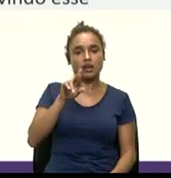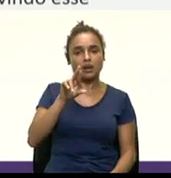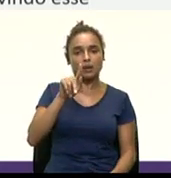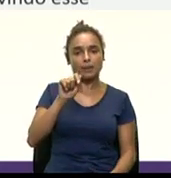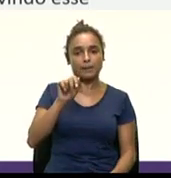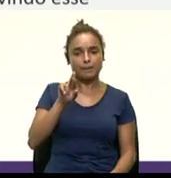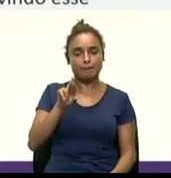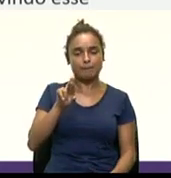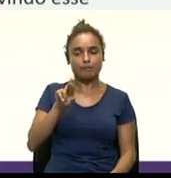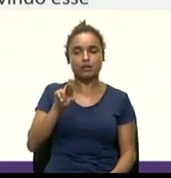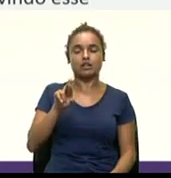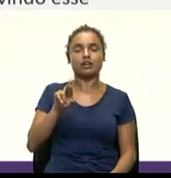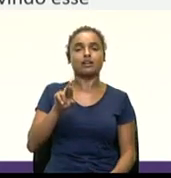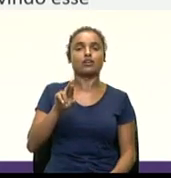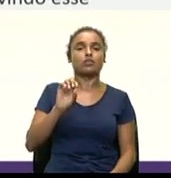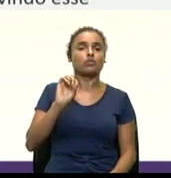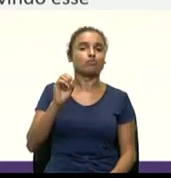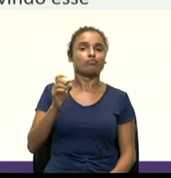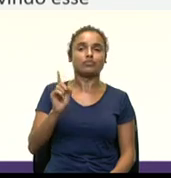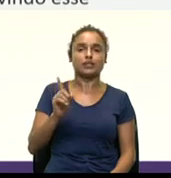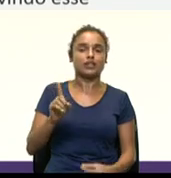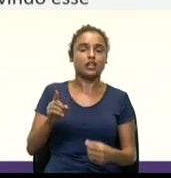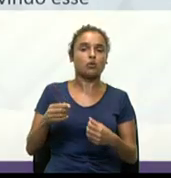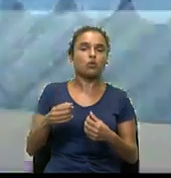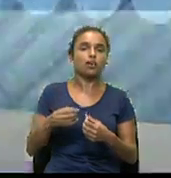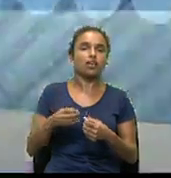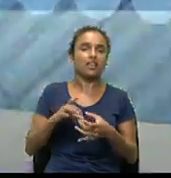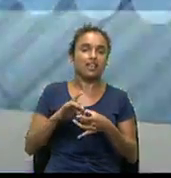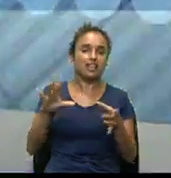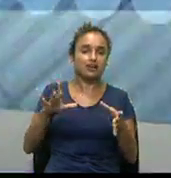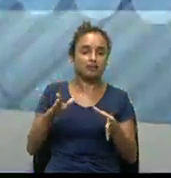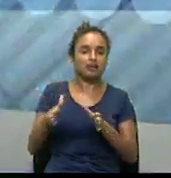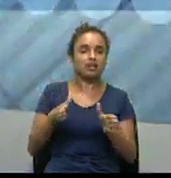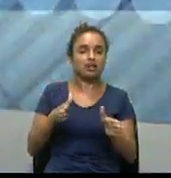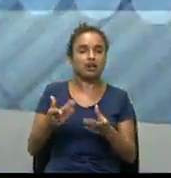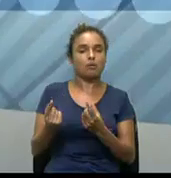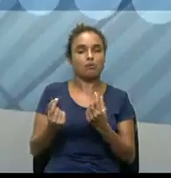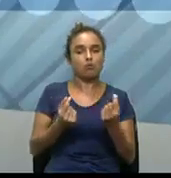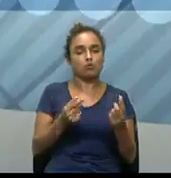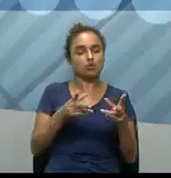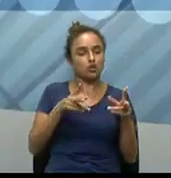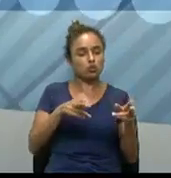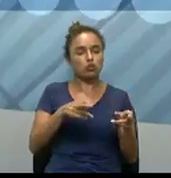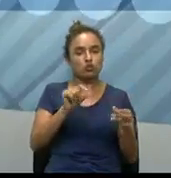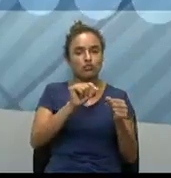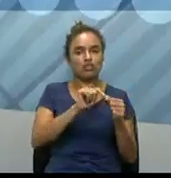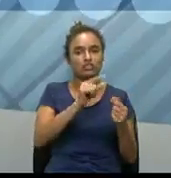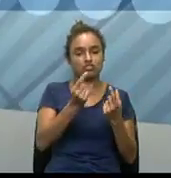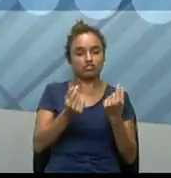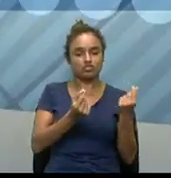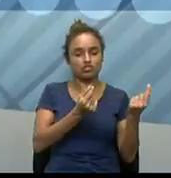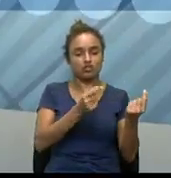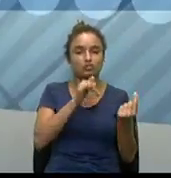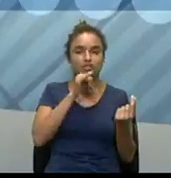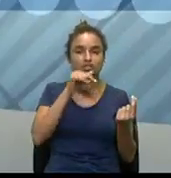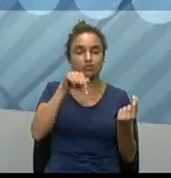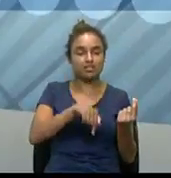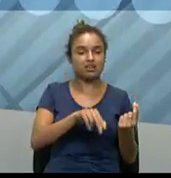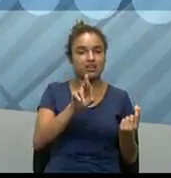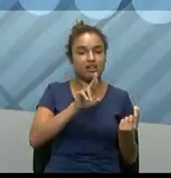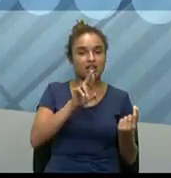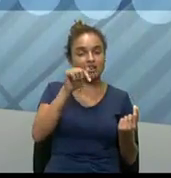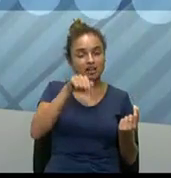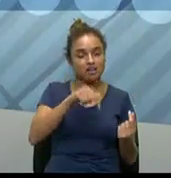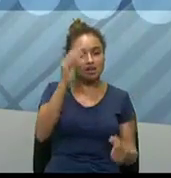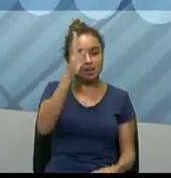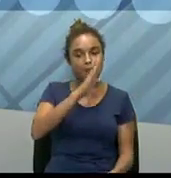como faz, né? Então, com as outras moedas. Então, a gente vê aí o caso da nossa própria moeda nacional,